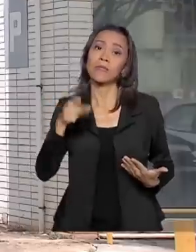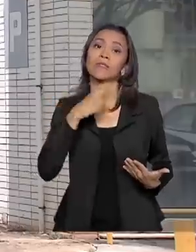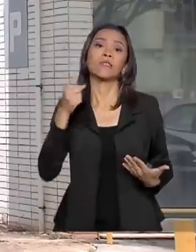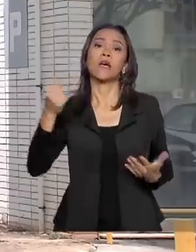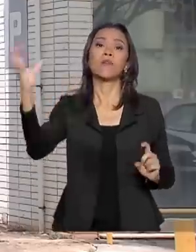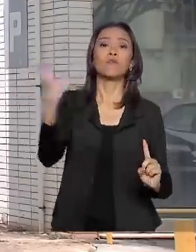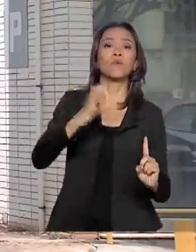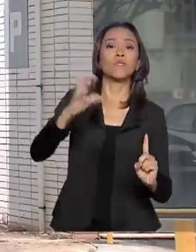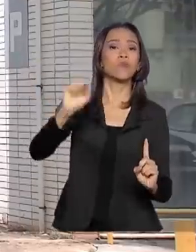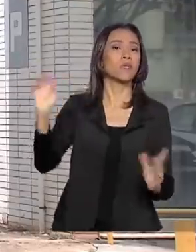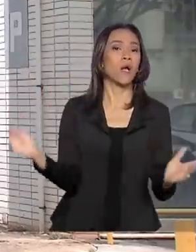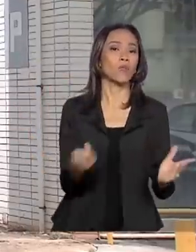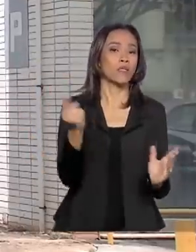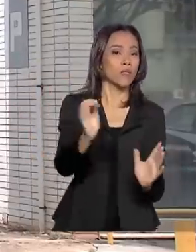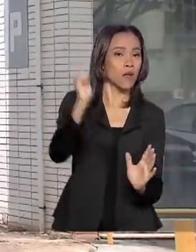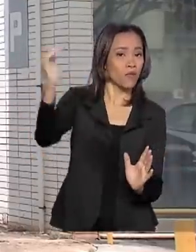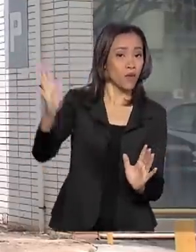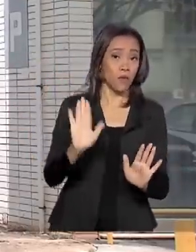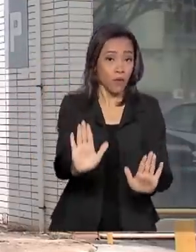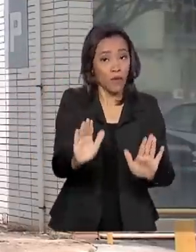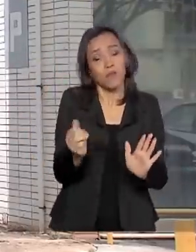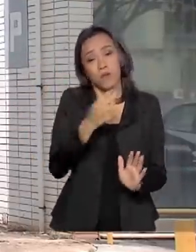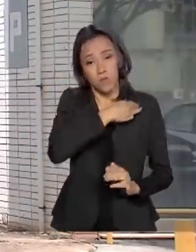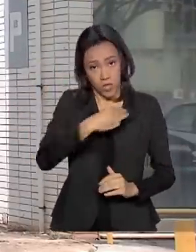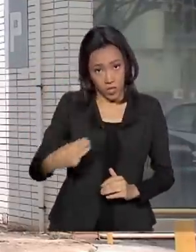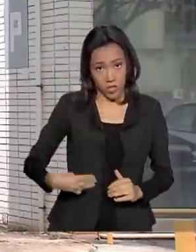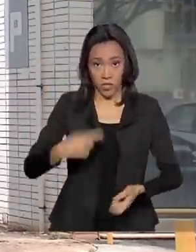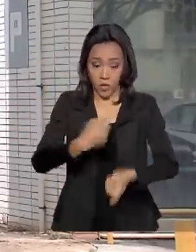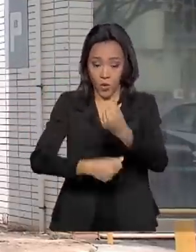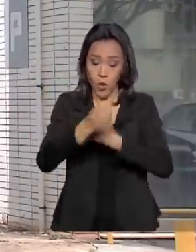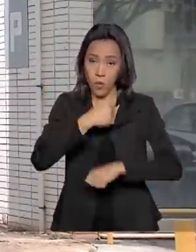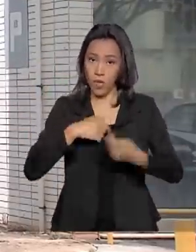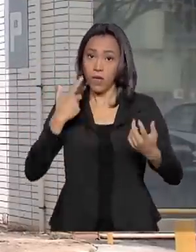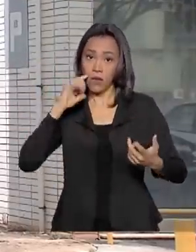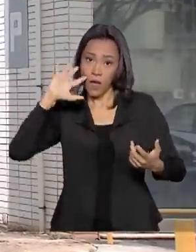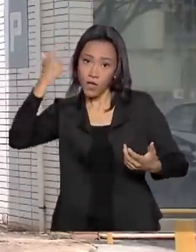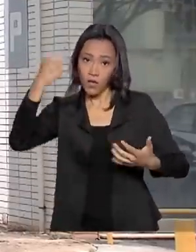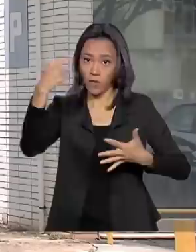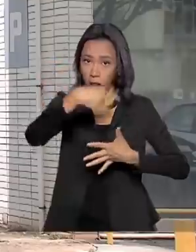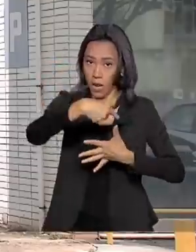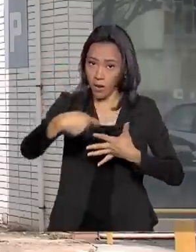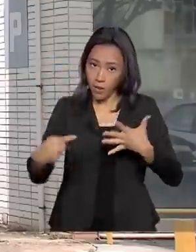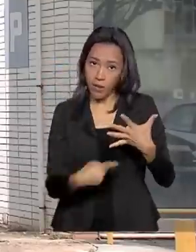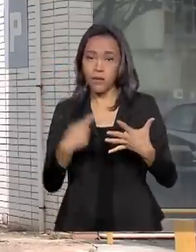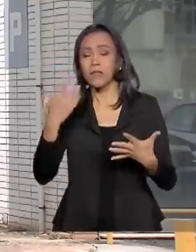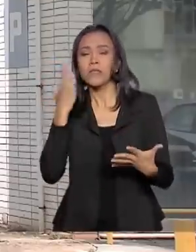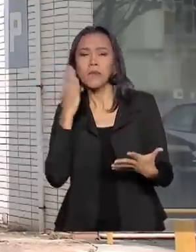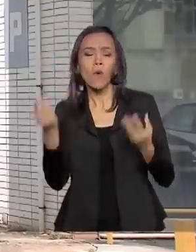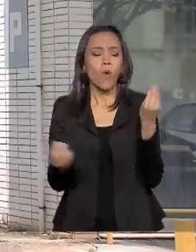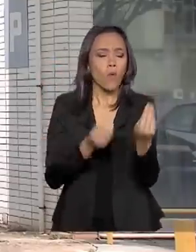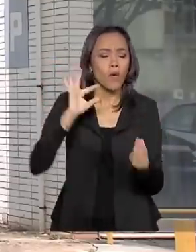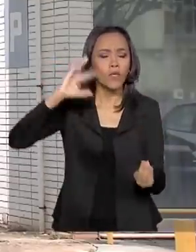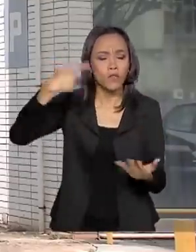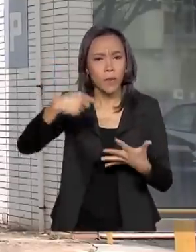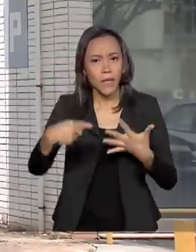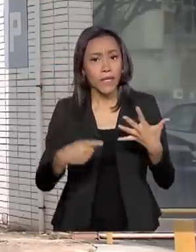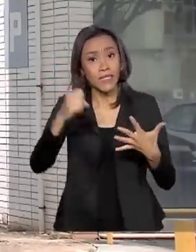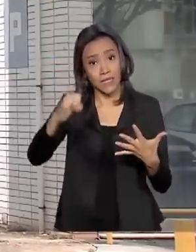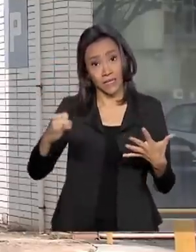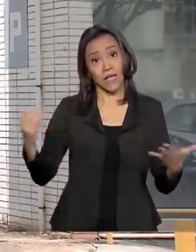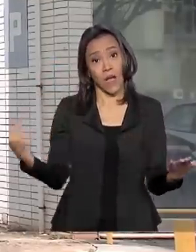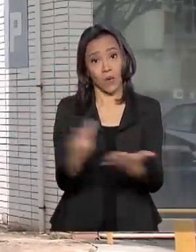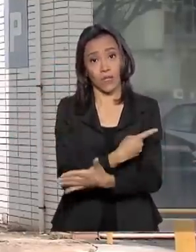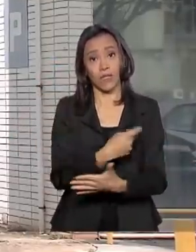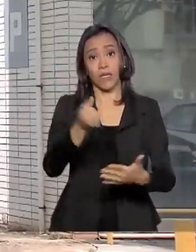técnicos do Ministério da Economia já estão fazendo o dever de casa e planejam um plano B caso a arrecadação do país comece a cair.